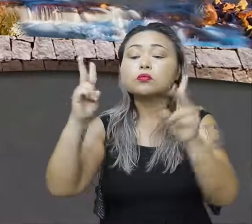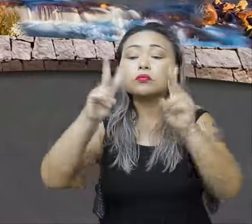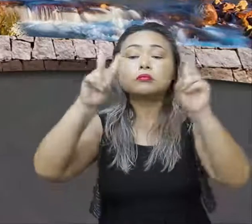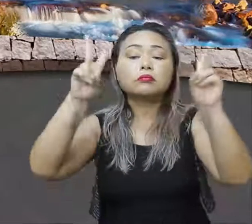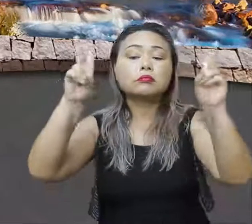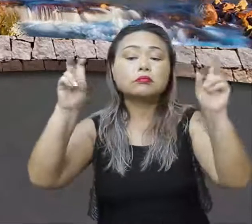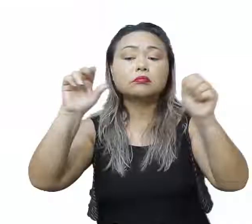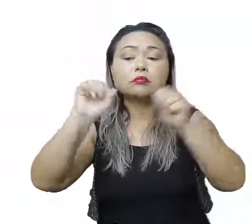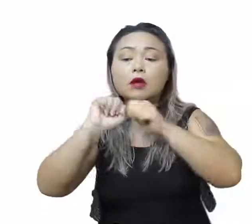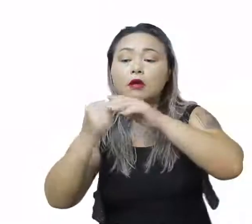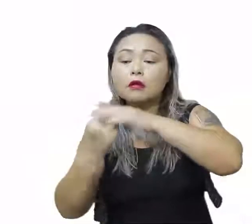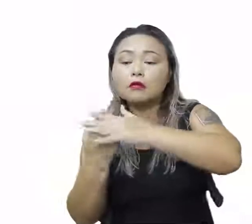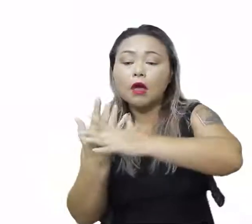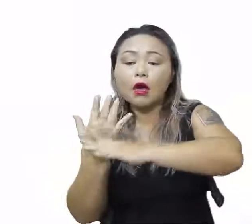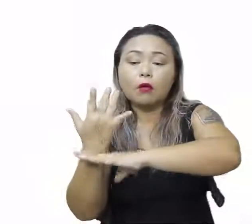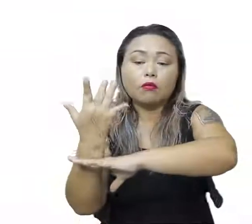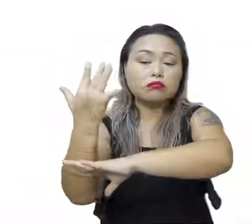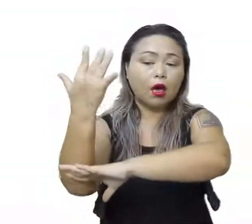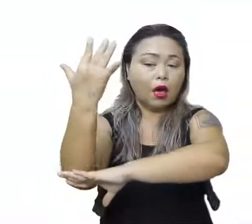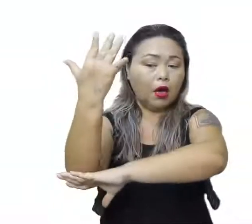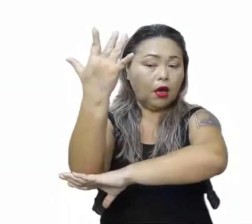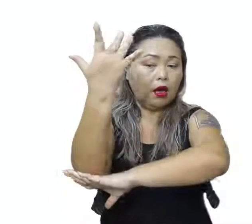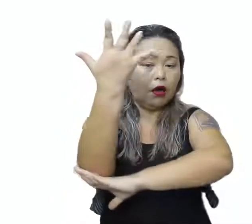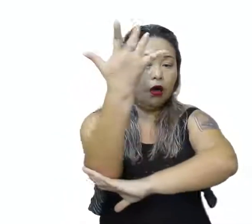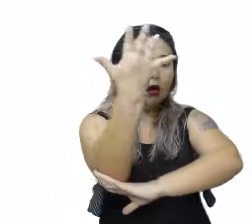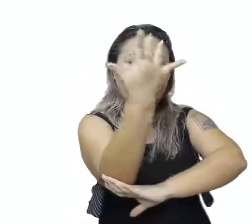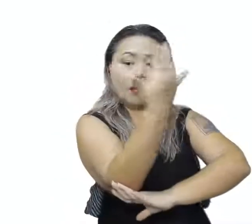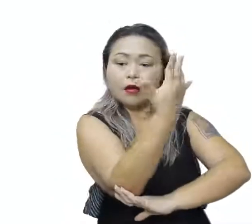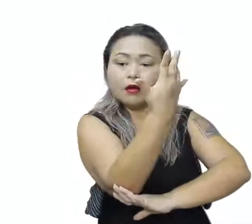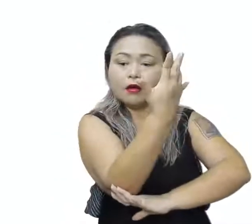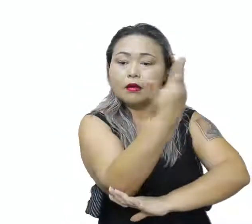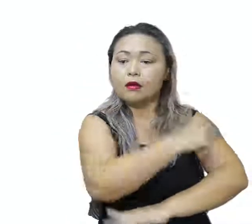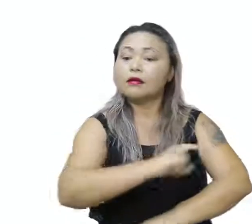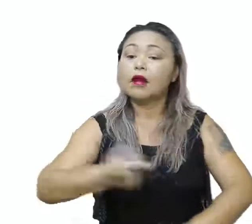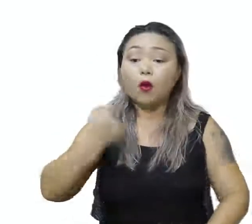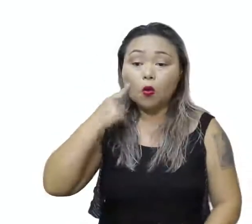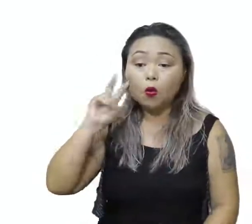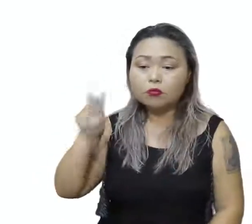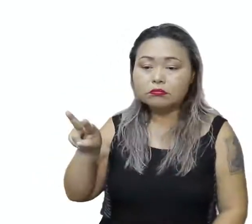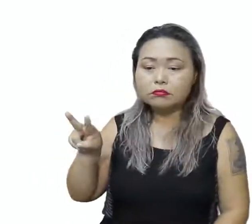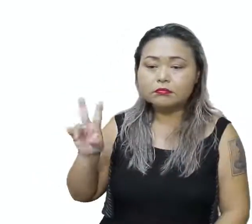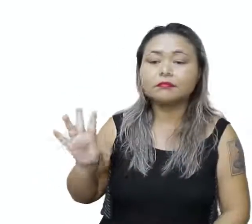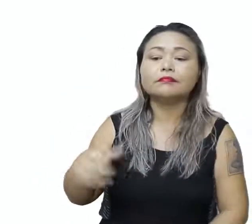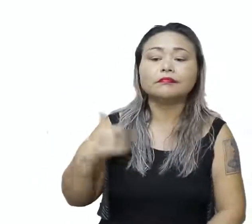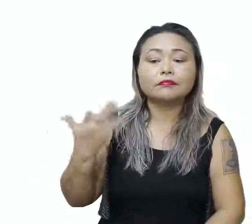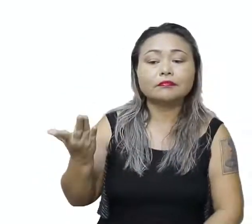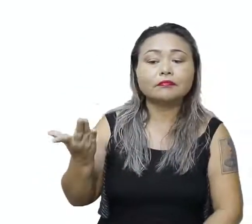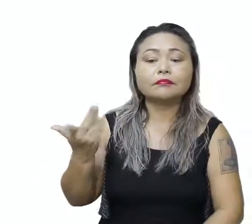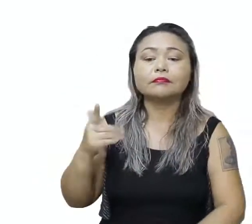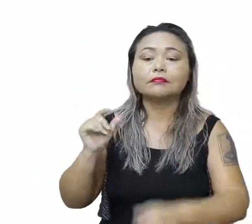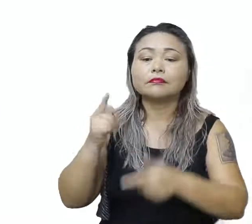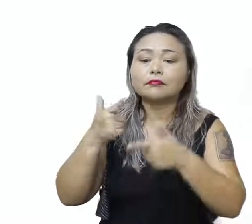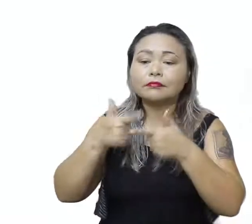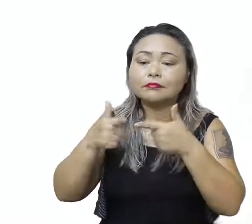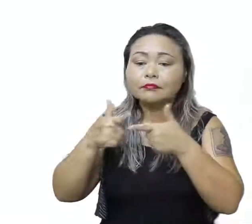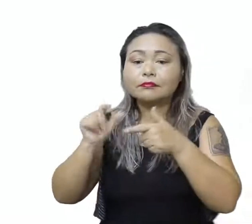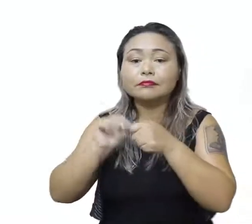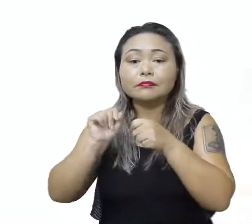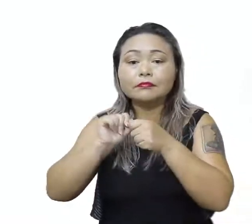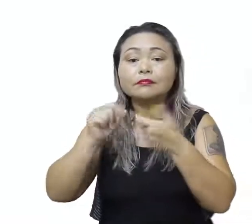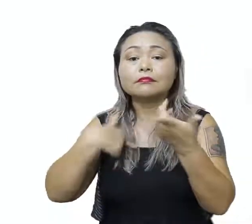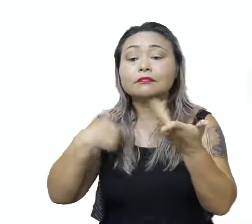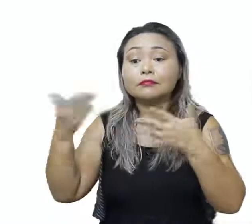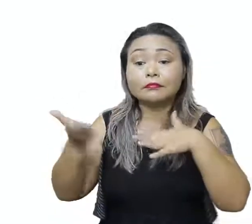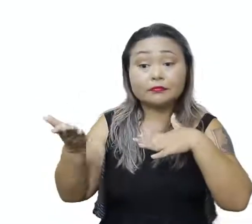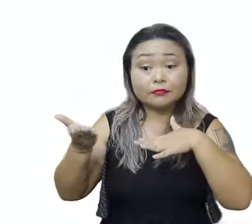ambiental. Veja que nós falamos na questão ambiental, a crise ambiental contemporânea, o